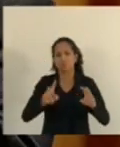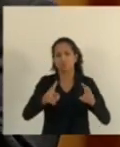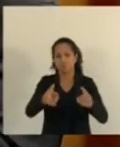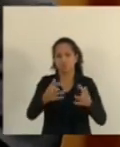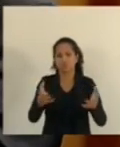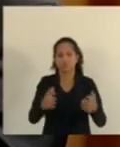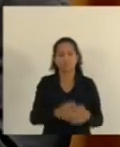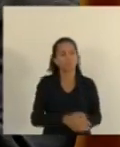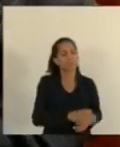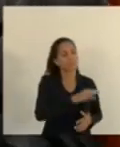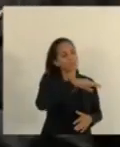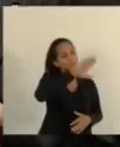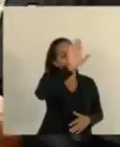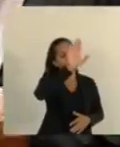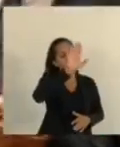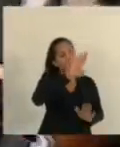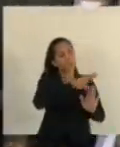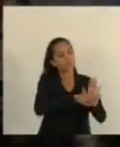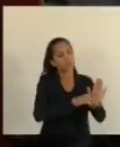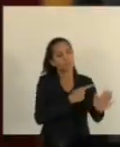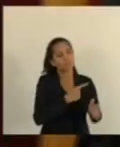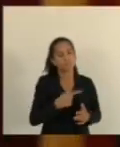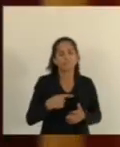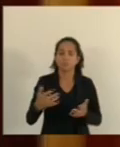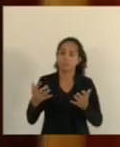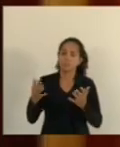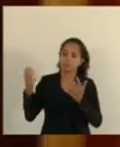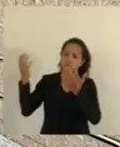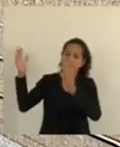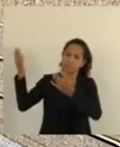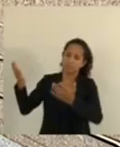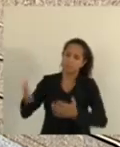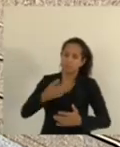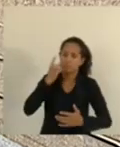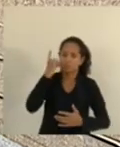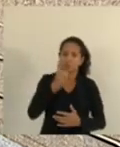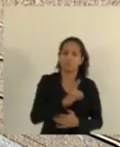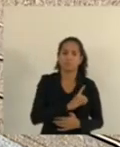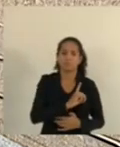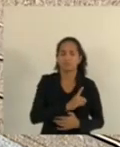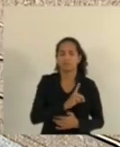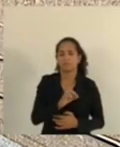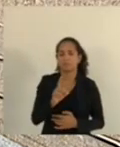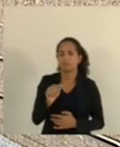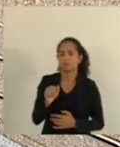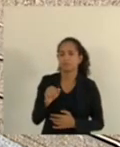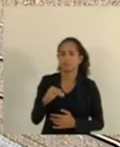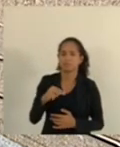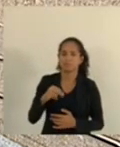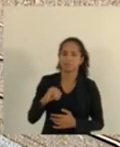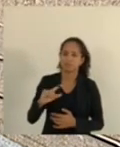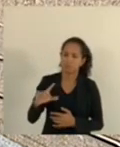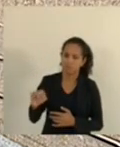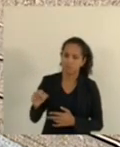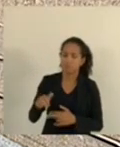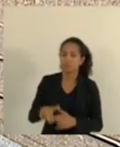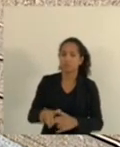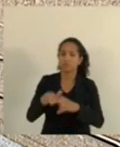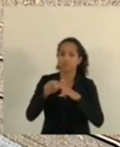Sr. Presidente Pela ordem Aqui Eu quero parabenizar O deputado Danilo Baense Delegado Danilo Baense Pela